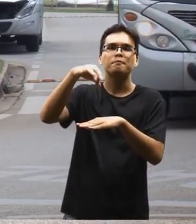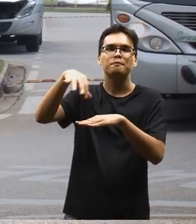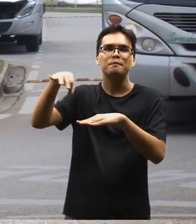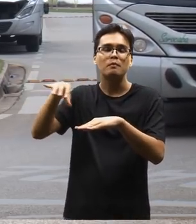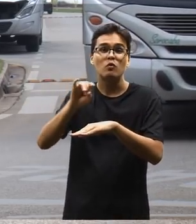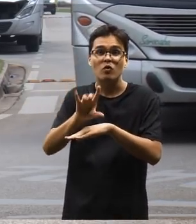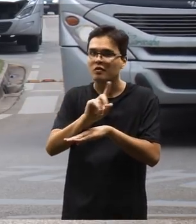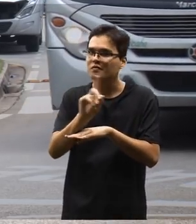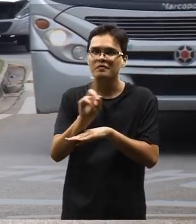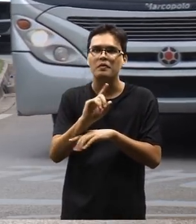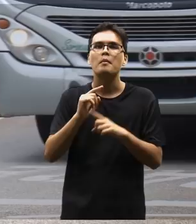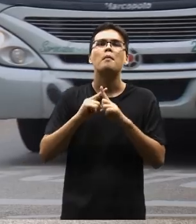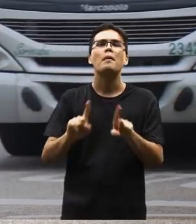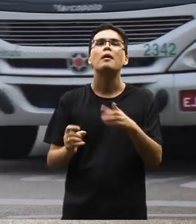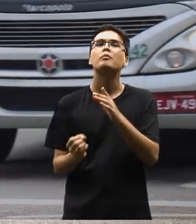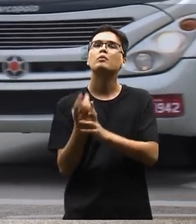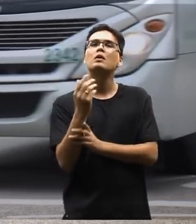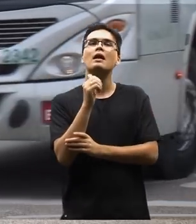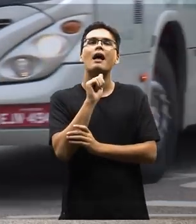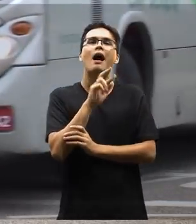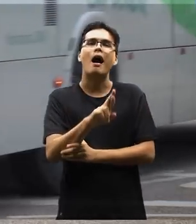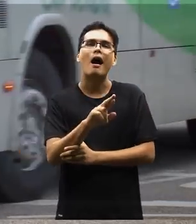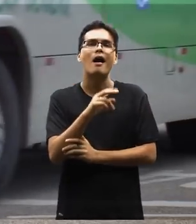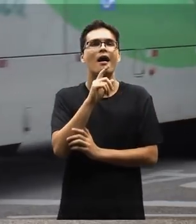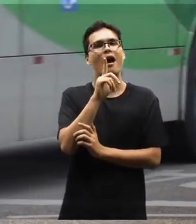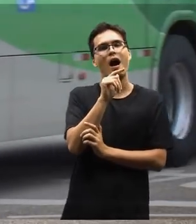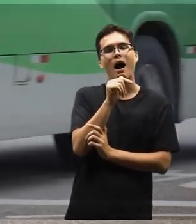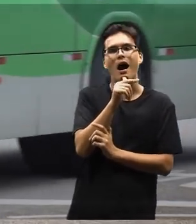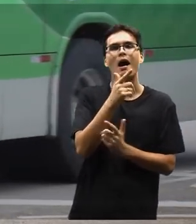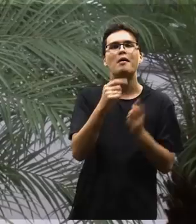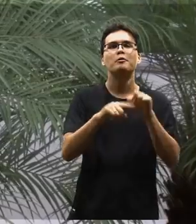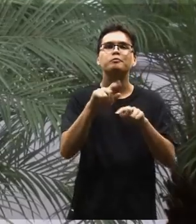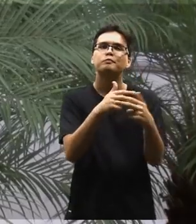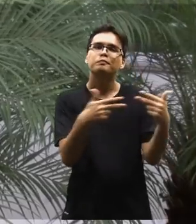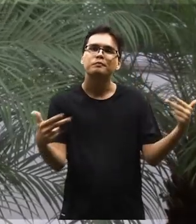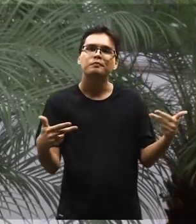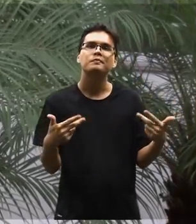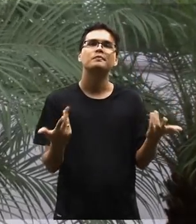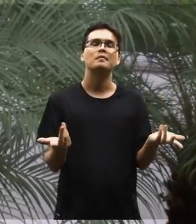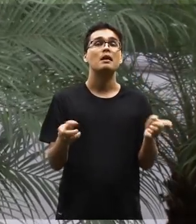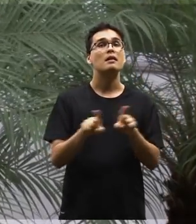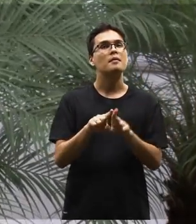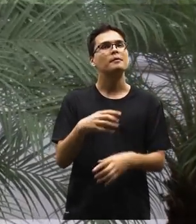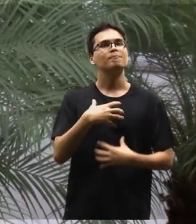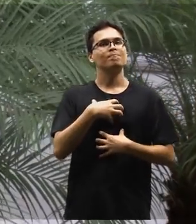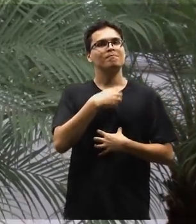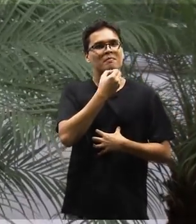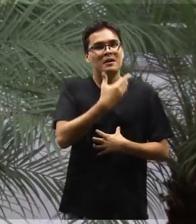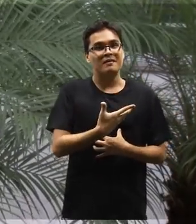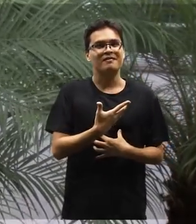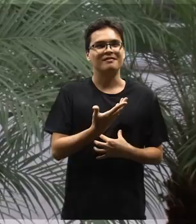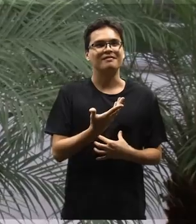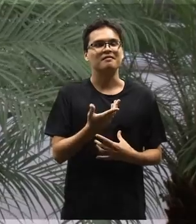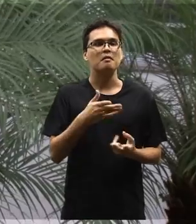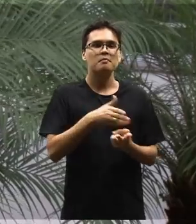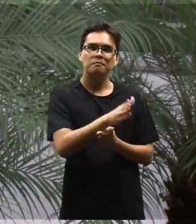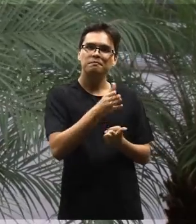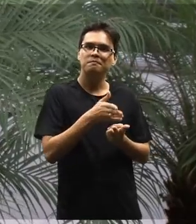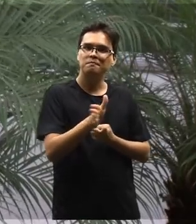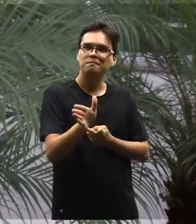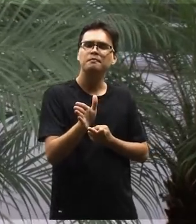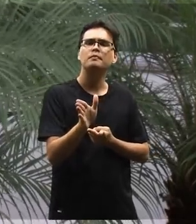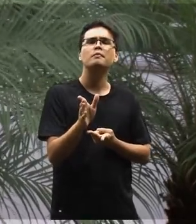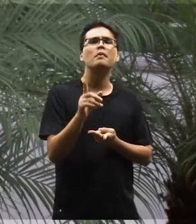não é só plantar floresta, mas produzir ar, produzir água, produzir matéria-prima e produzir bem-estar.